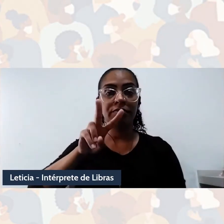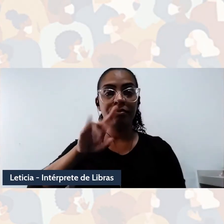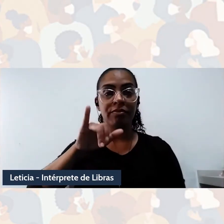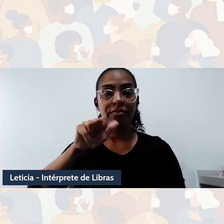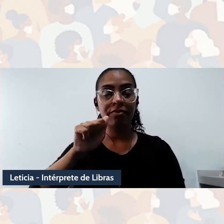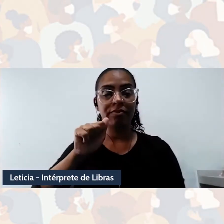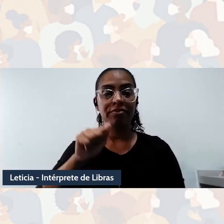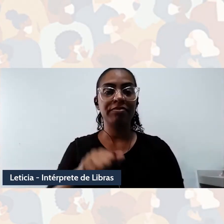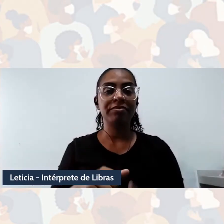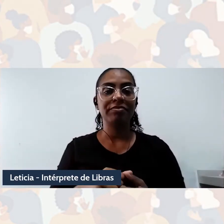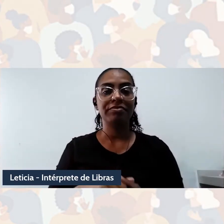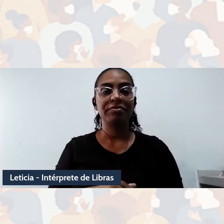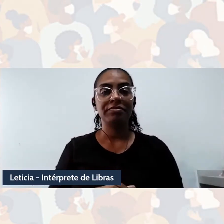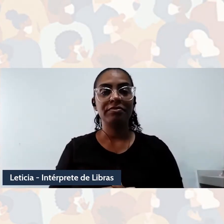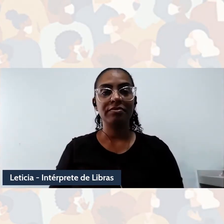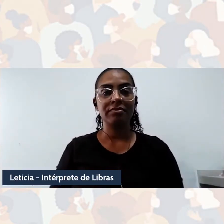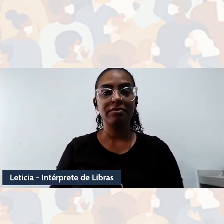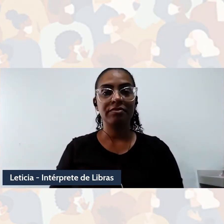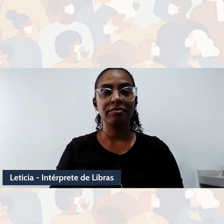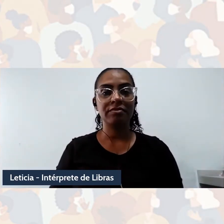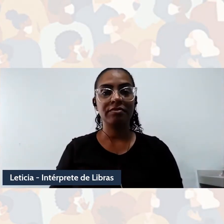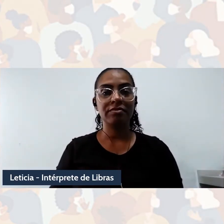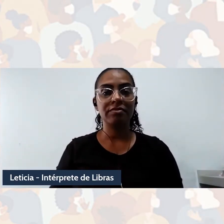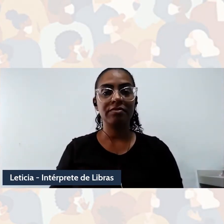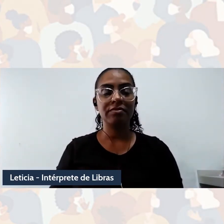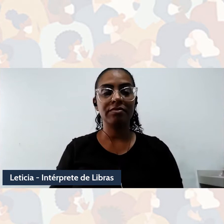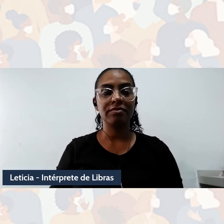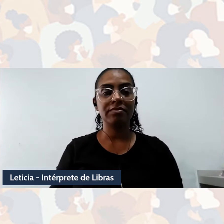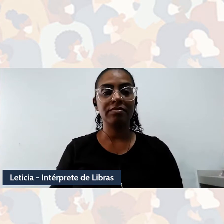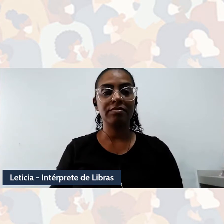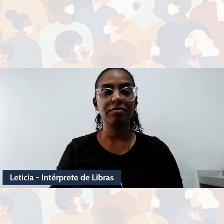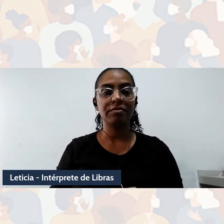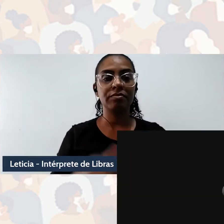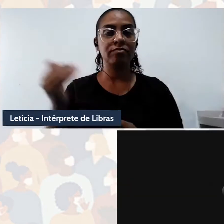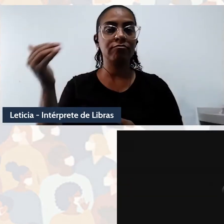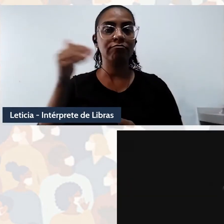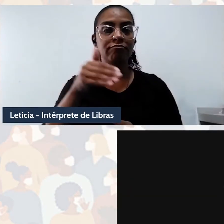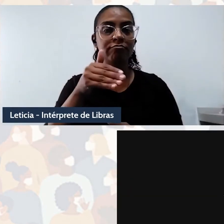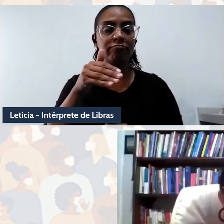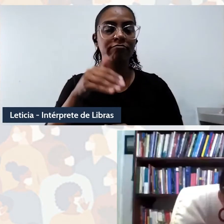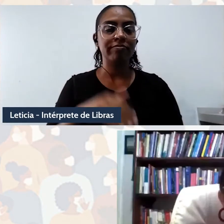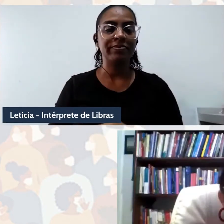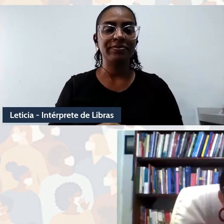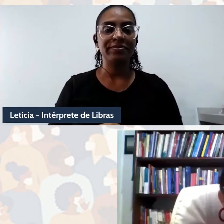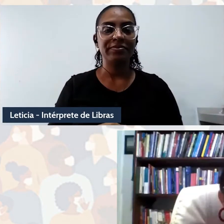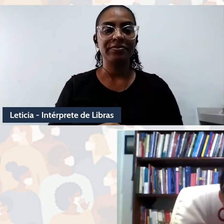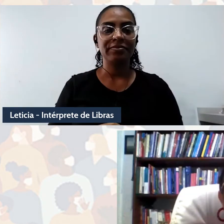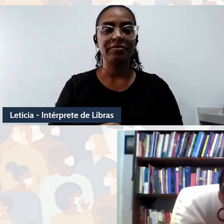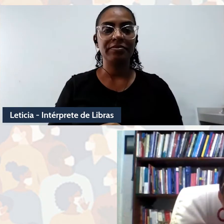que vai entrar agora aqui com a gente. Lívia, você tem a palavra.